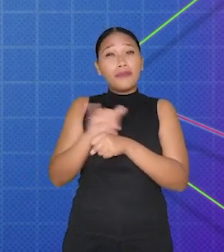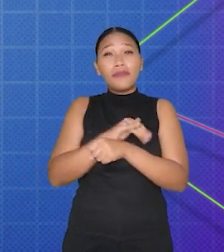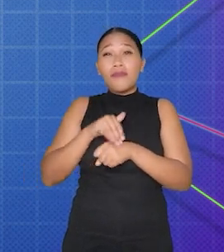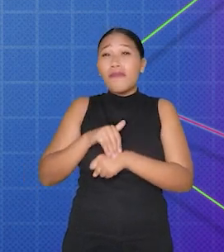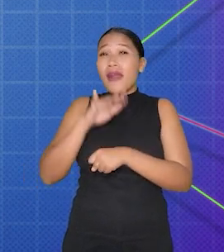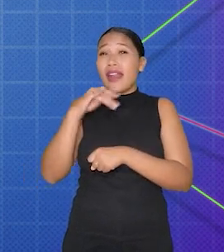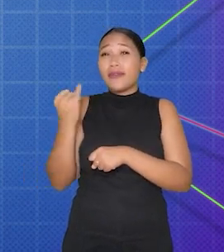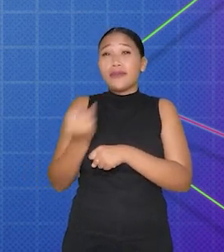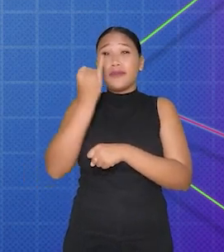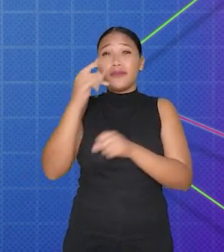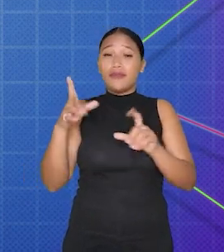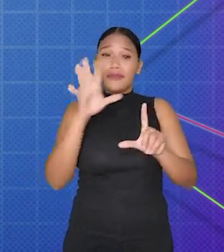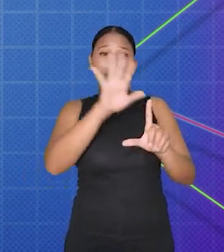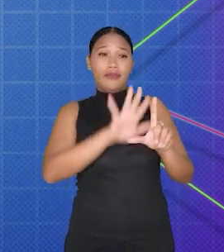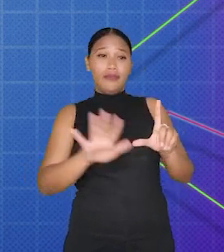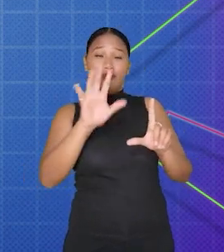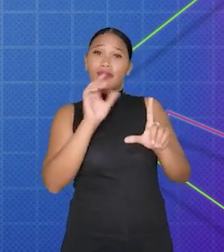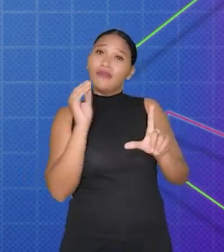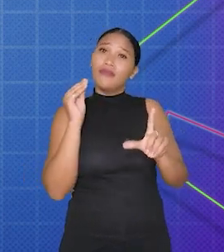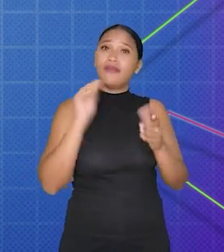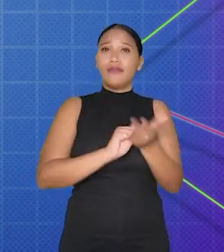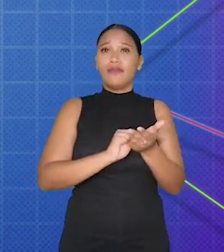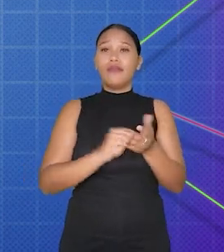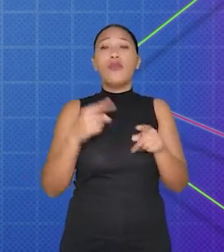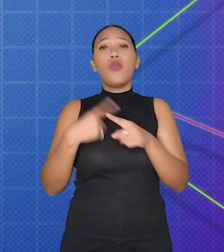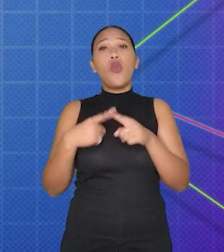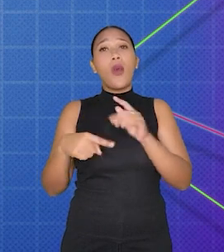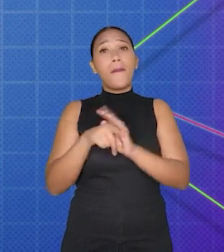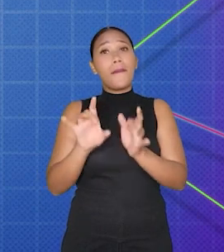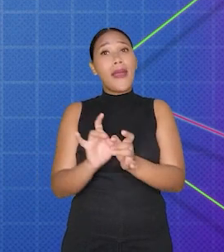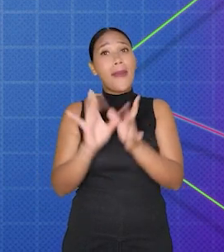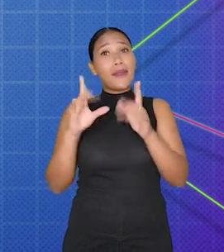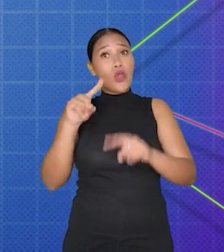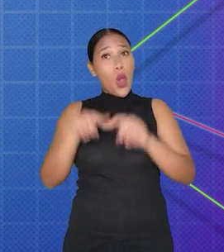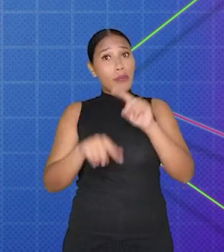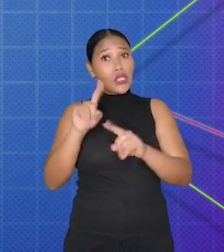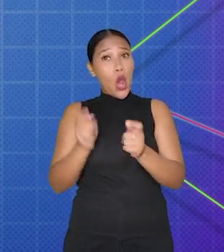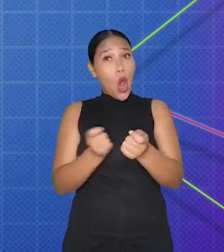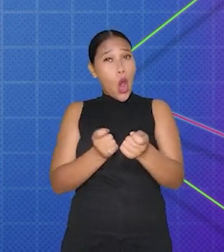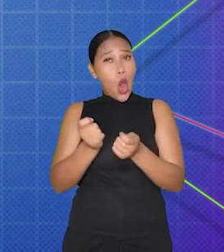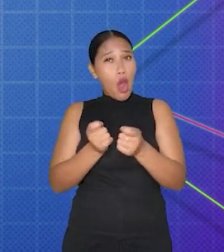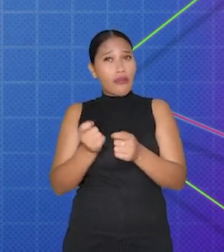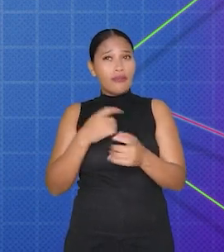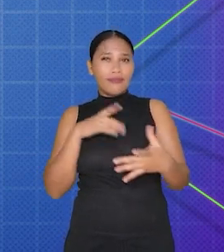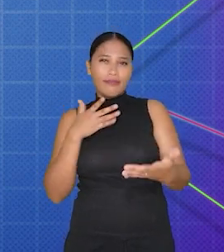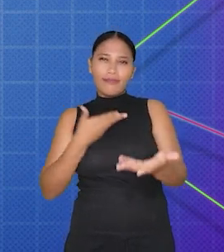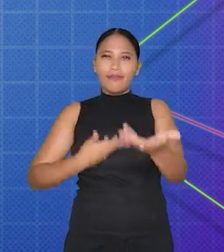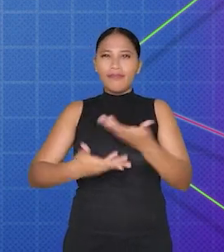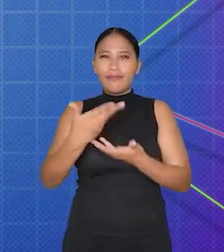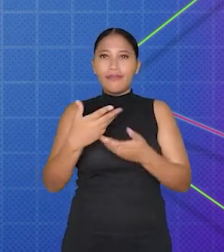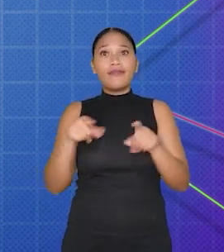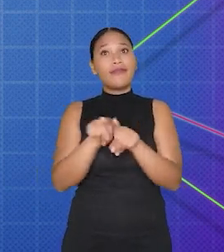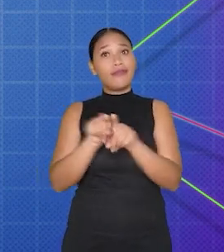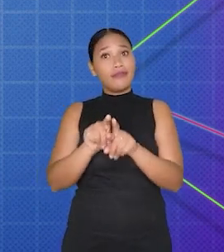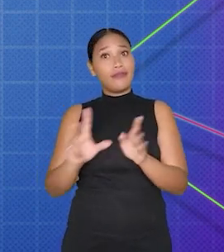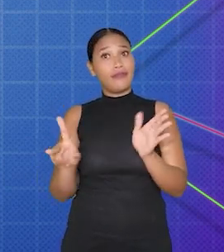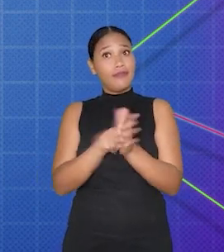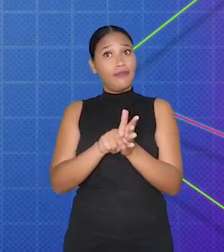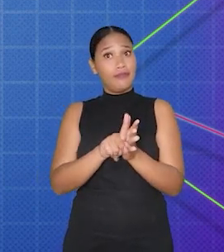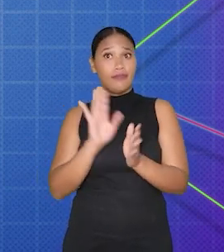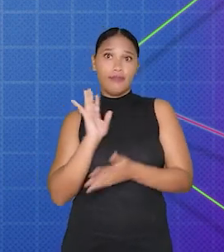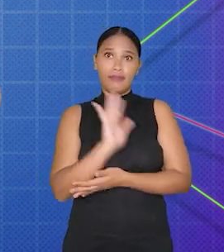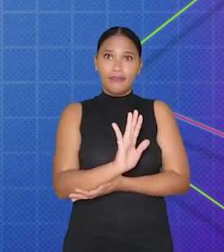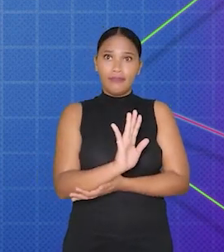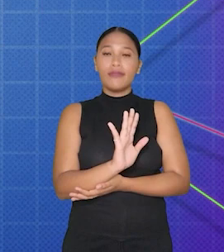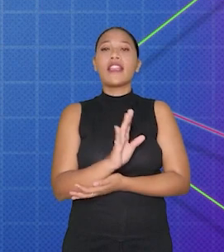mais importantes do Construct 2, pois eles permitem que os objetos sejam controlados de forma interativa e personalizada.